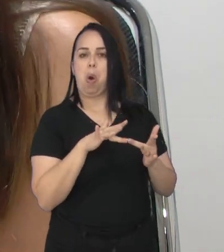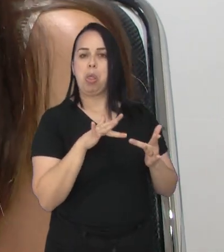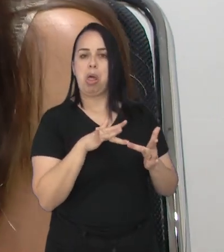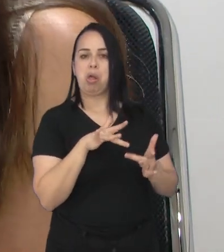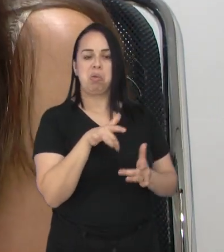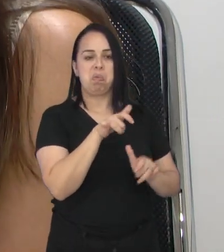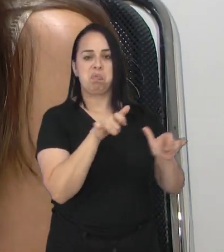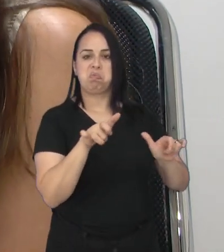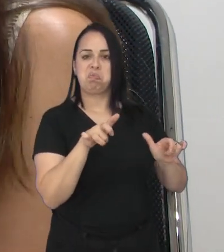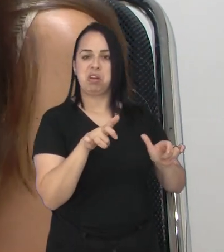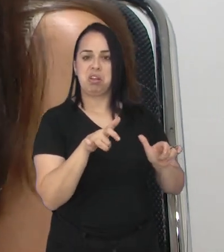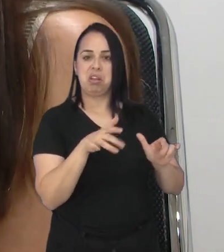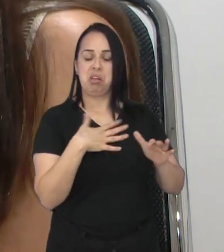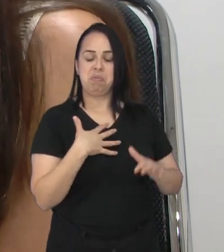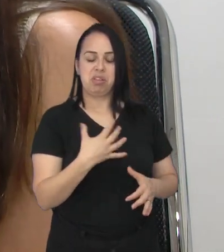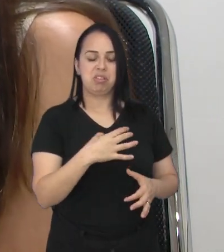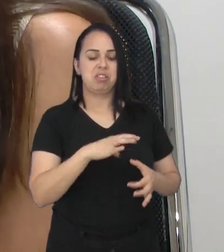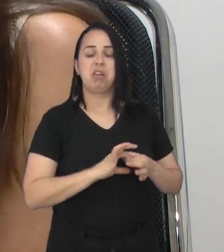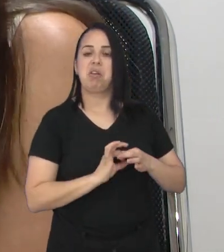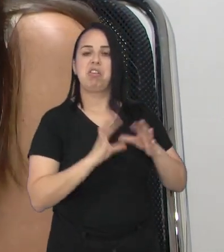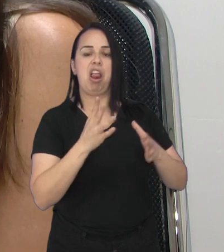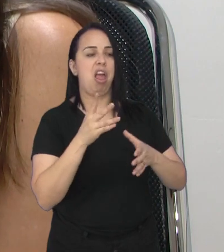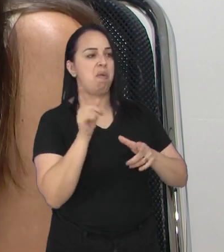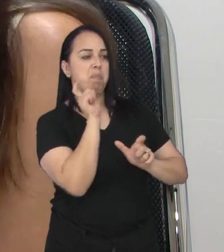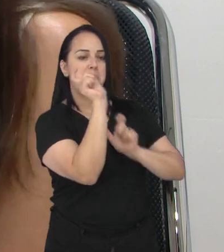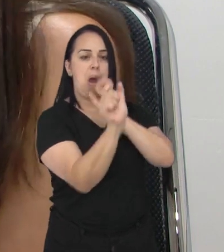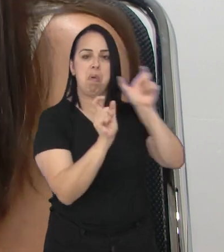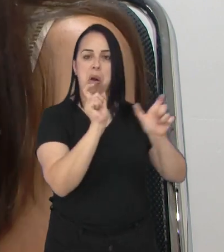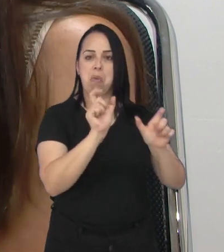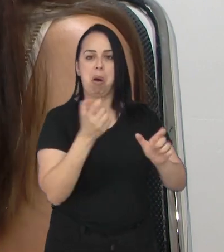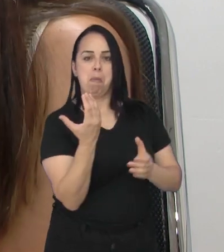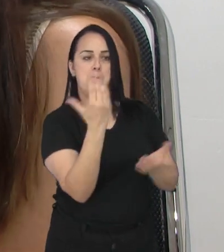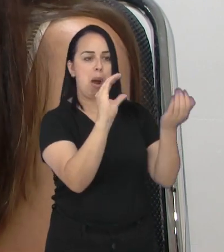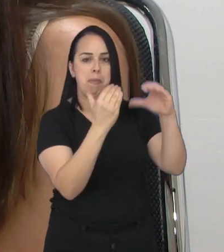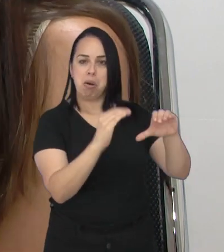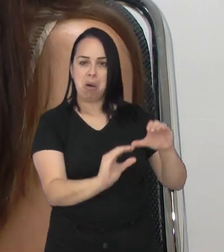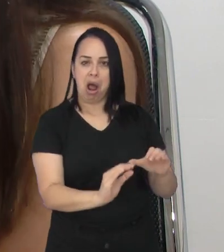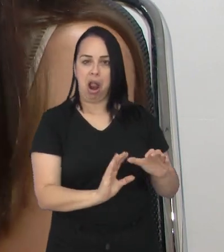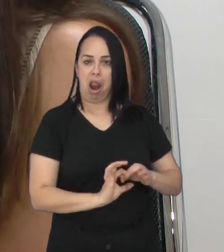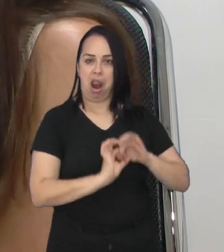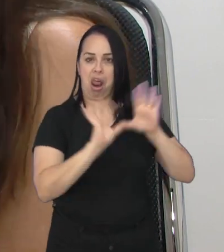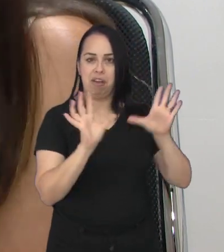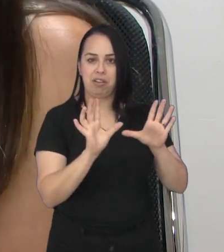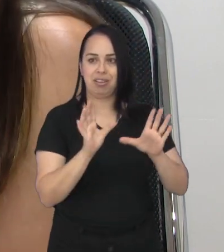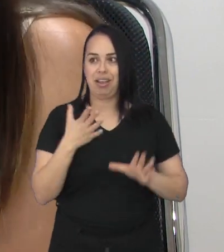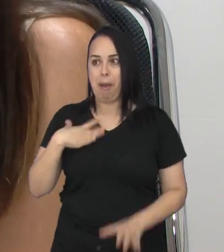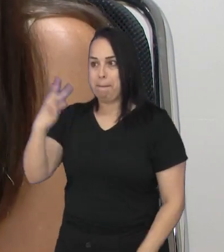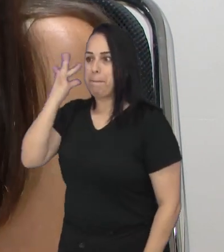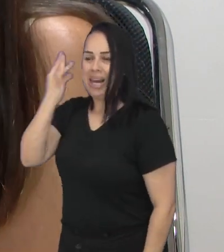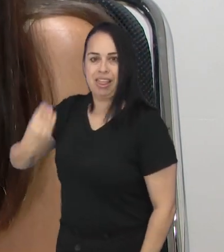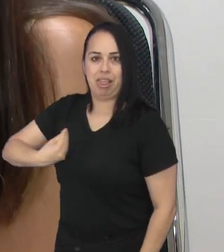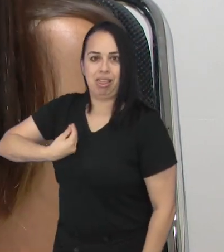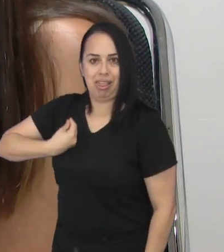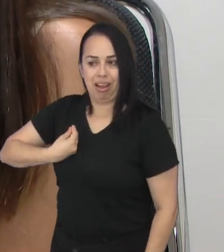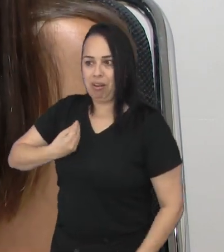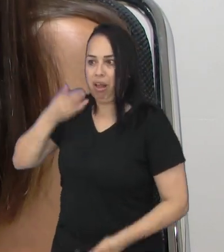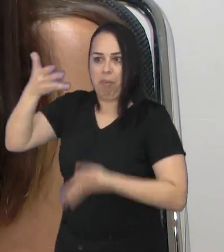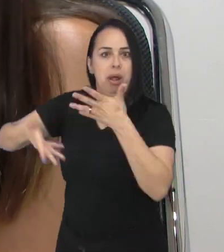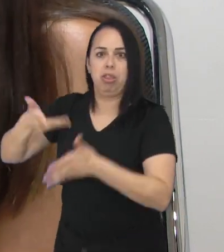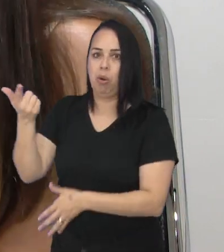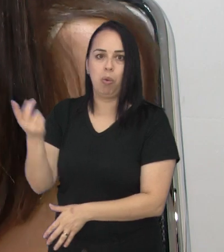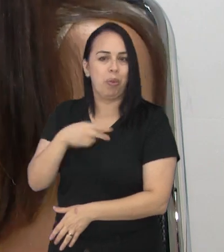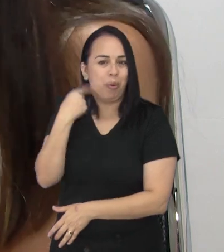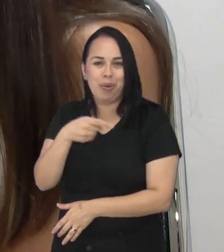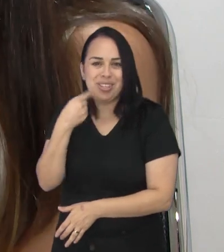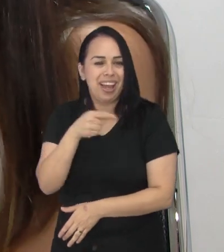realidade paralela, eu escolho com quem eu me relaciono, eu me sinto mais livre para falar o que eu penso, escrever, aquilo que nem sempre